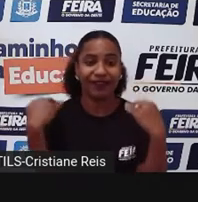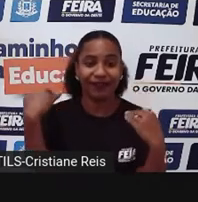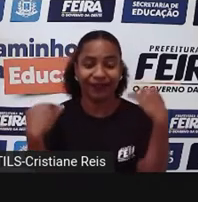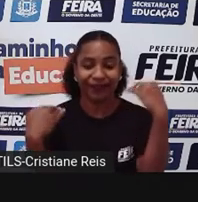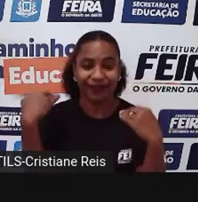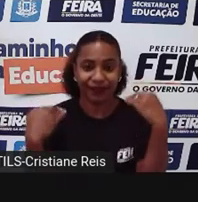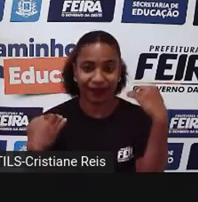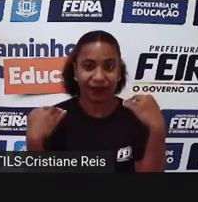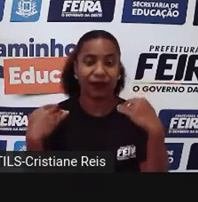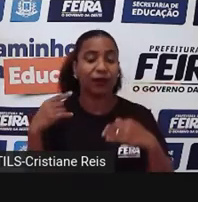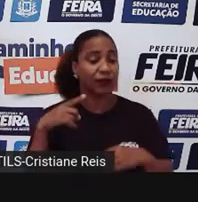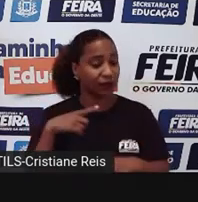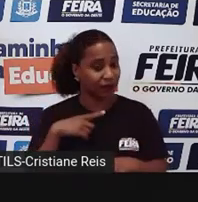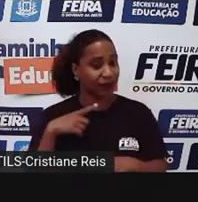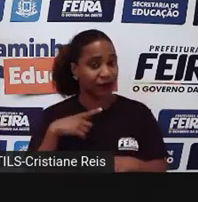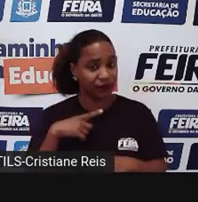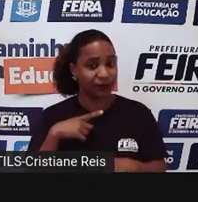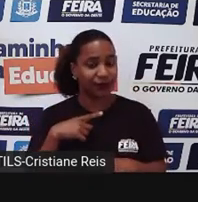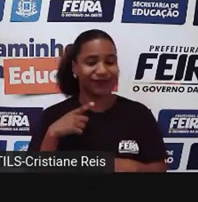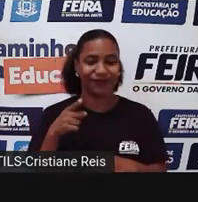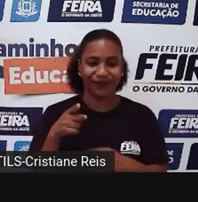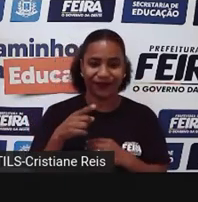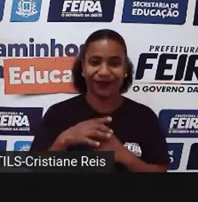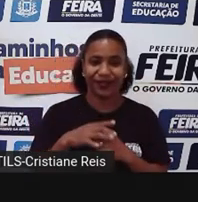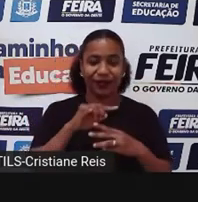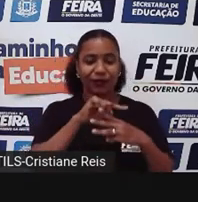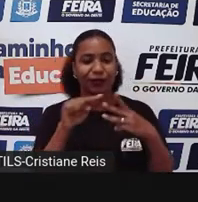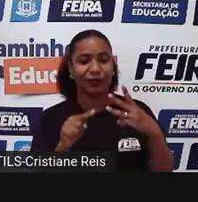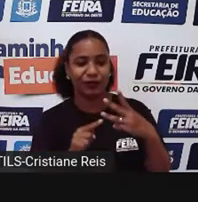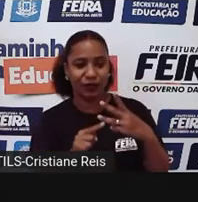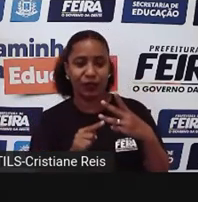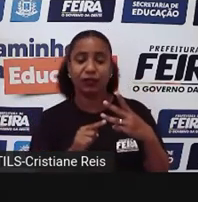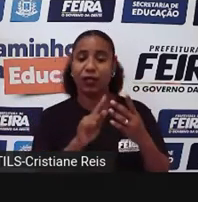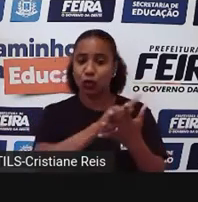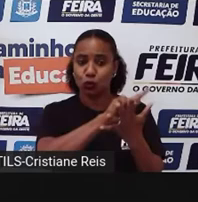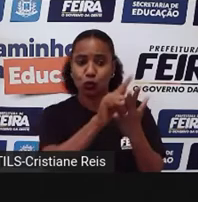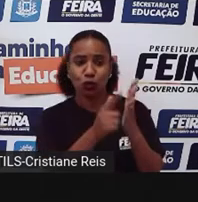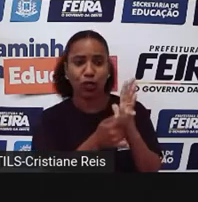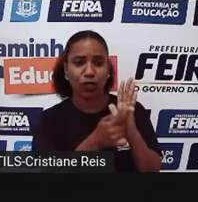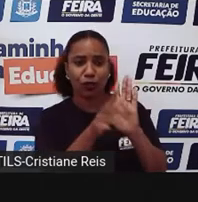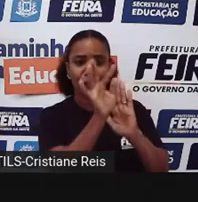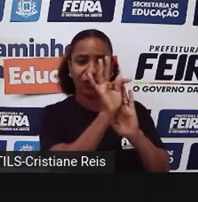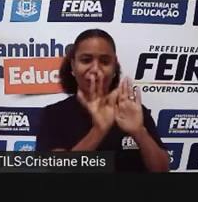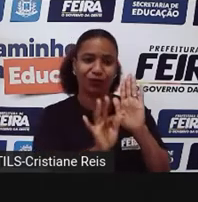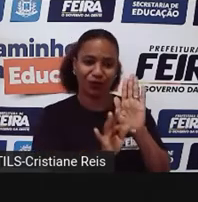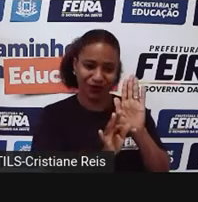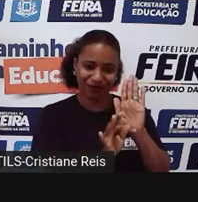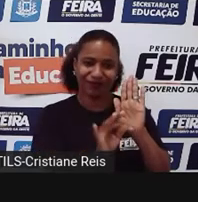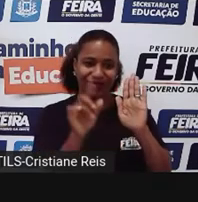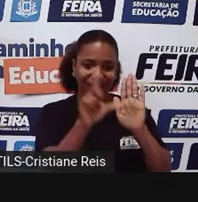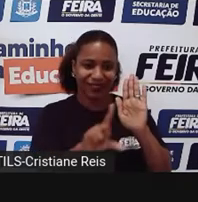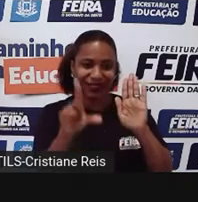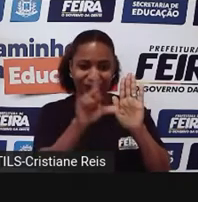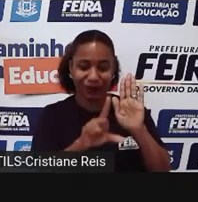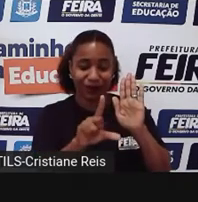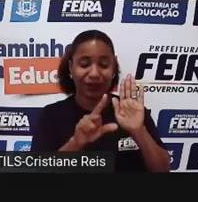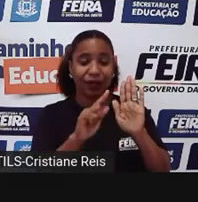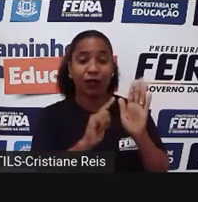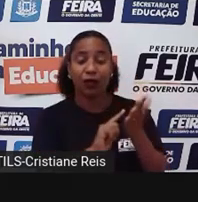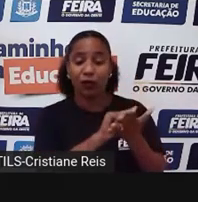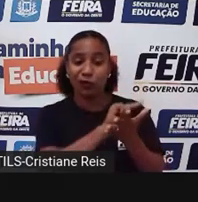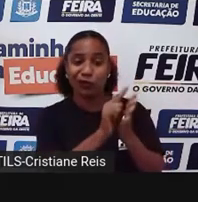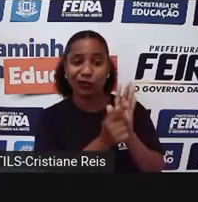lenda e fábula? São todos os três gêneros textuais. O que é um gênero textual? É um formato de